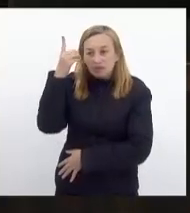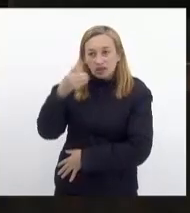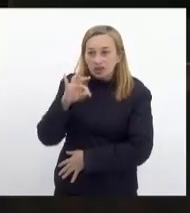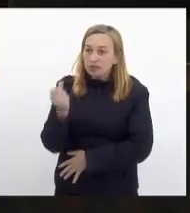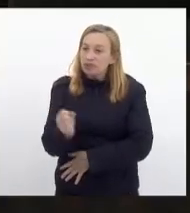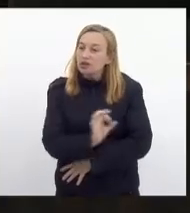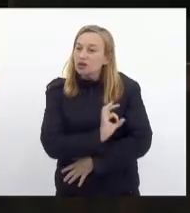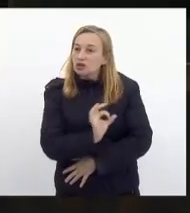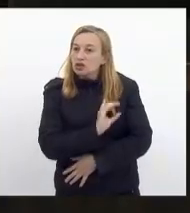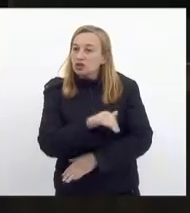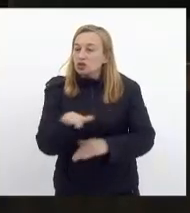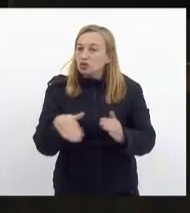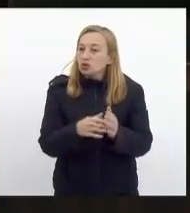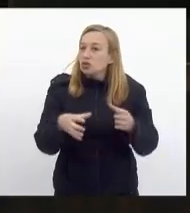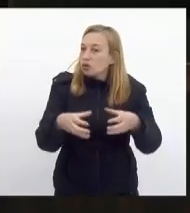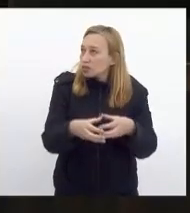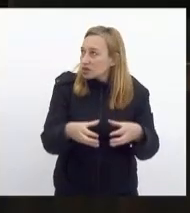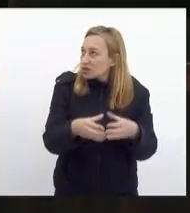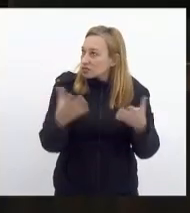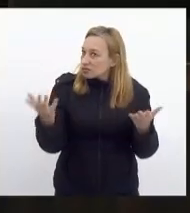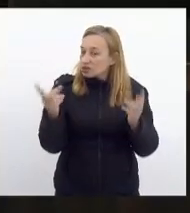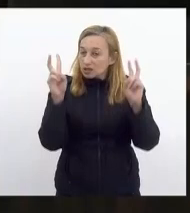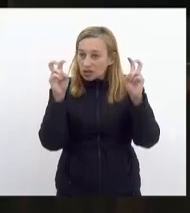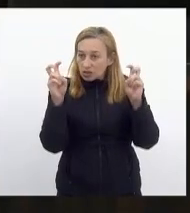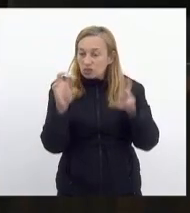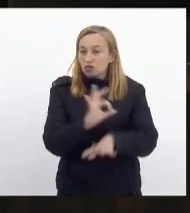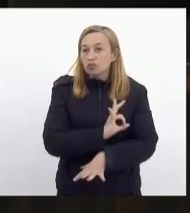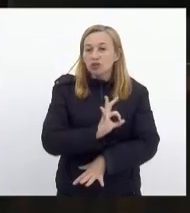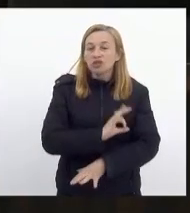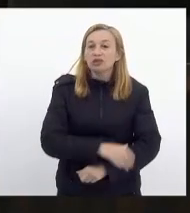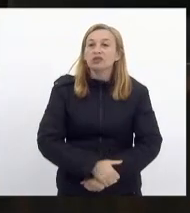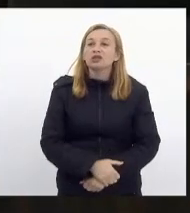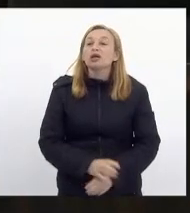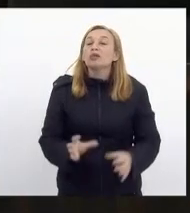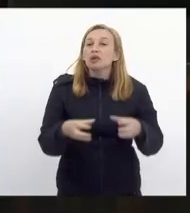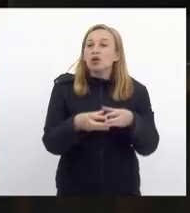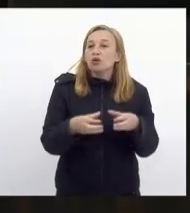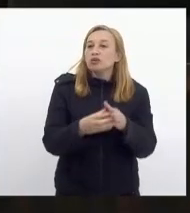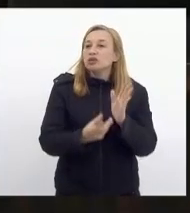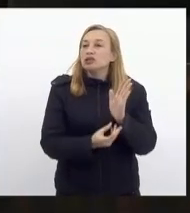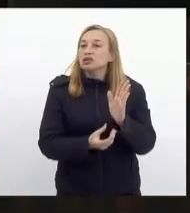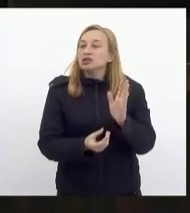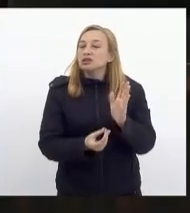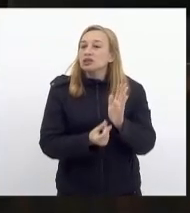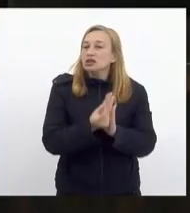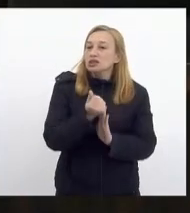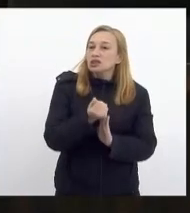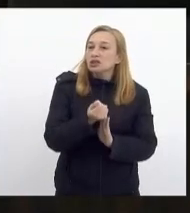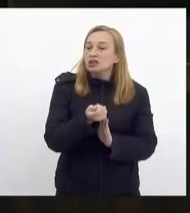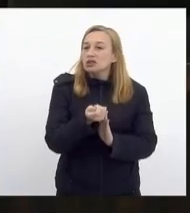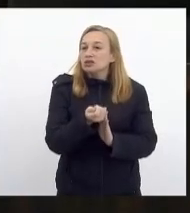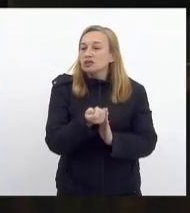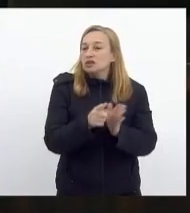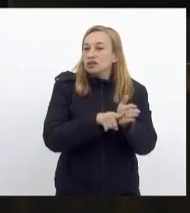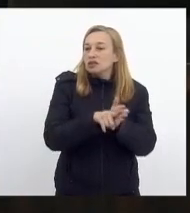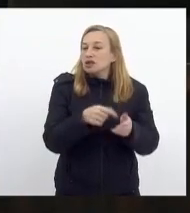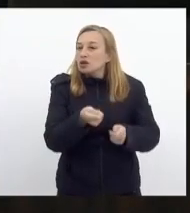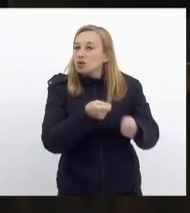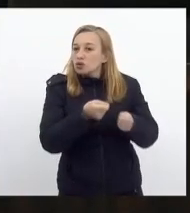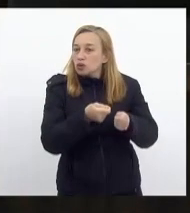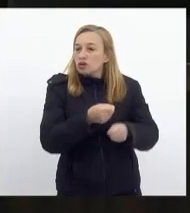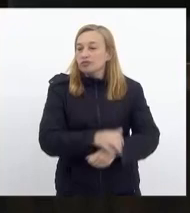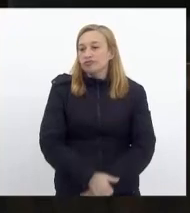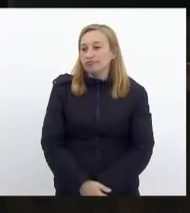Marta Rocha e toda a comissão aí de Assuntos de Polícia. Pela Comissão de Orçamentos, Finanças, Fiscalização Financeira